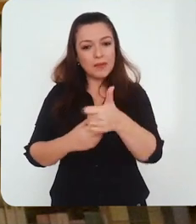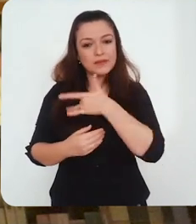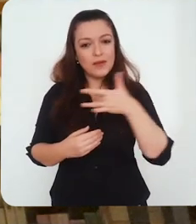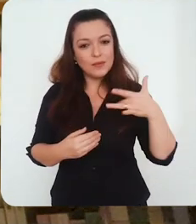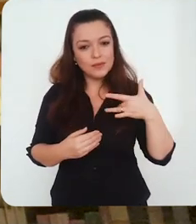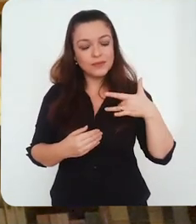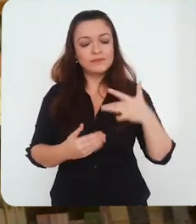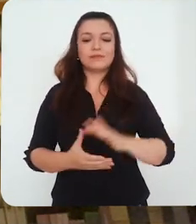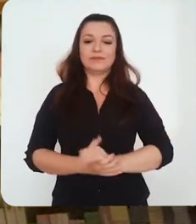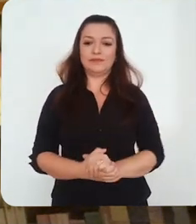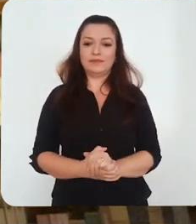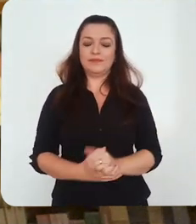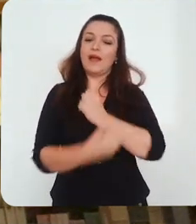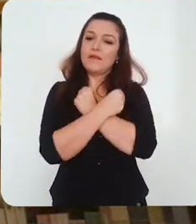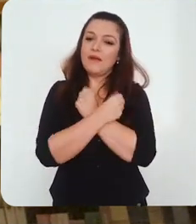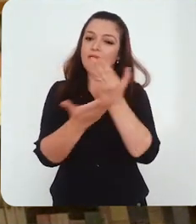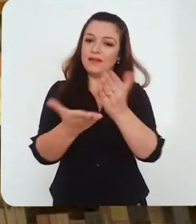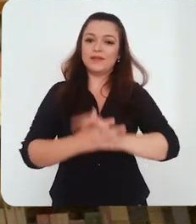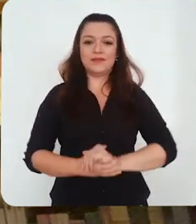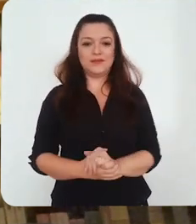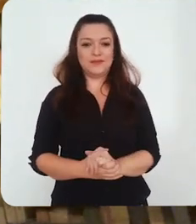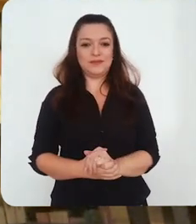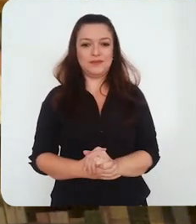que fiquem bem e que fiquem saudáveis. Um abraço a todos e todas.